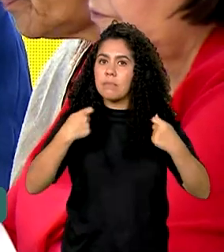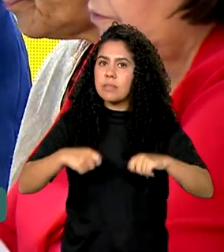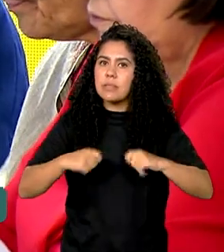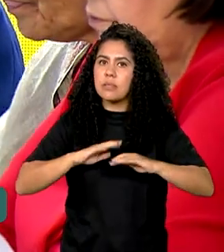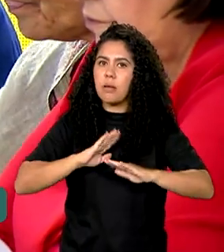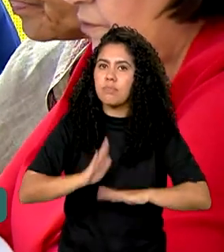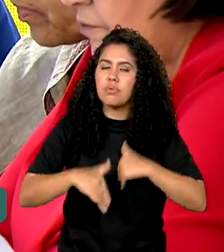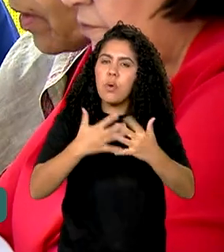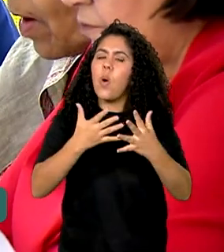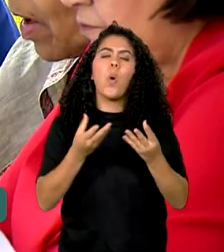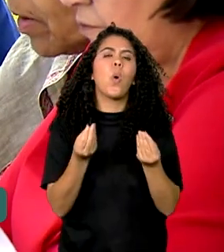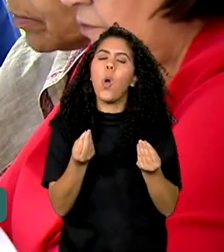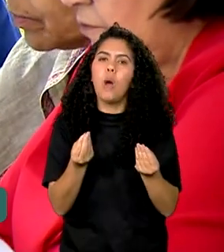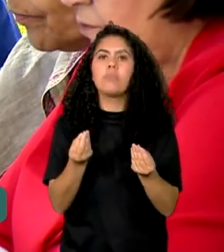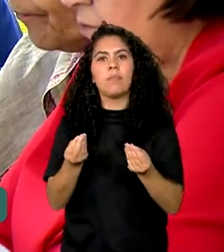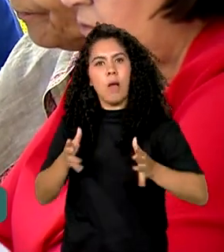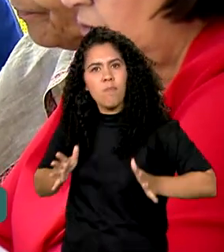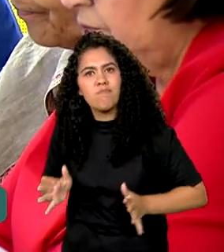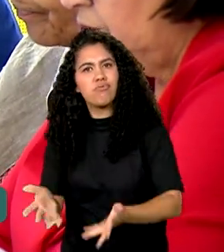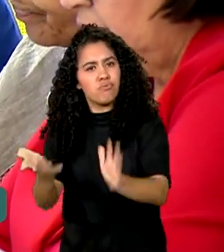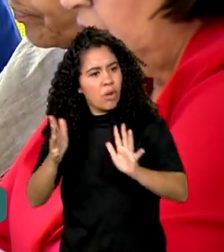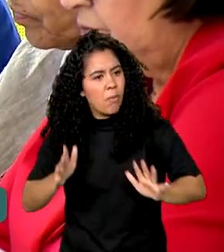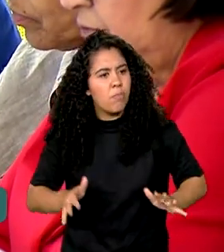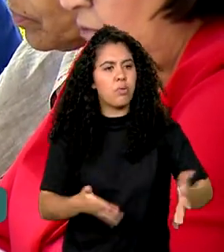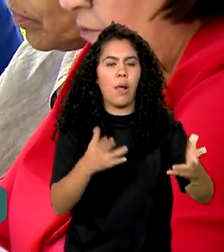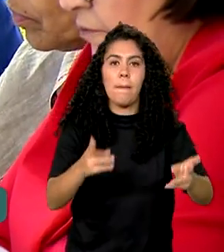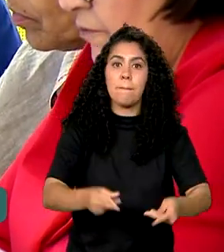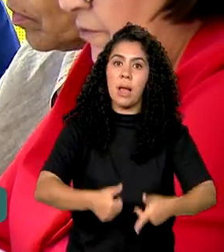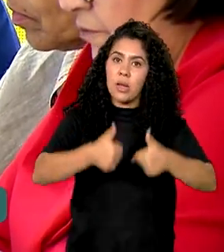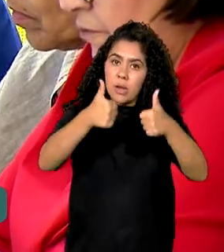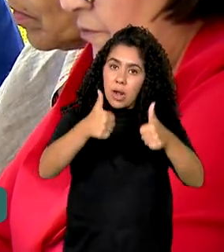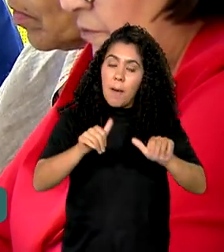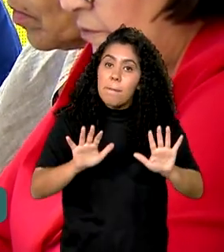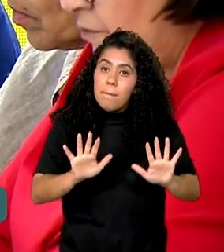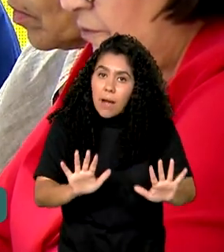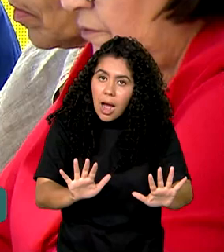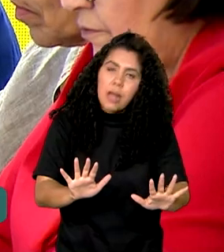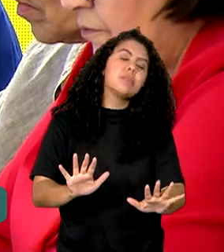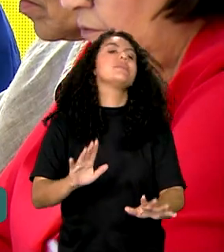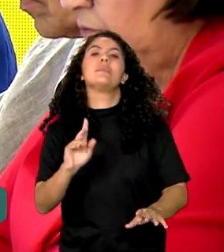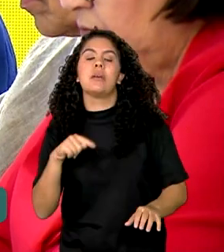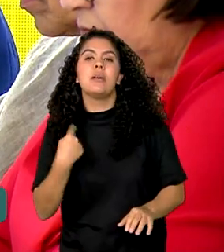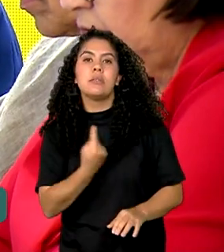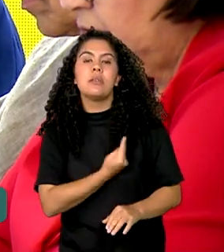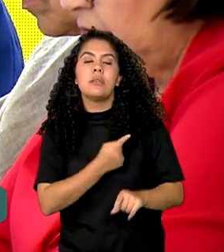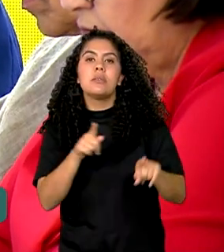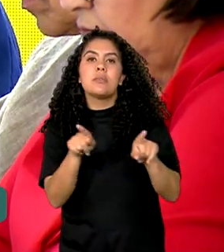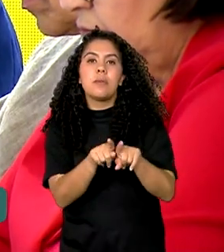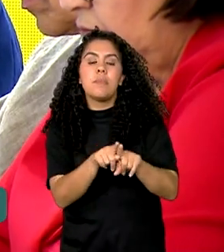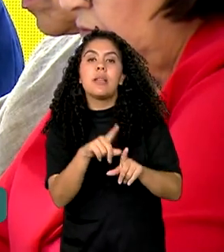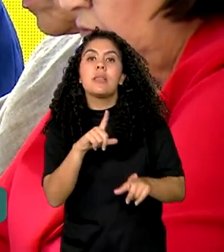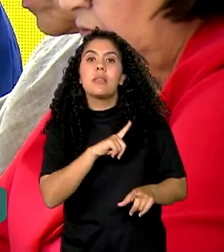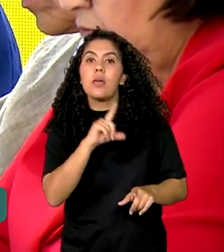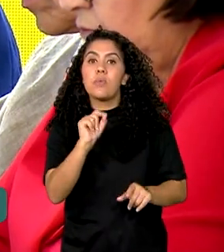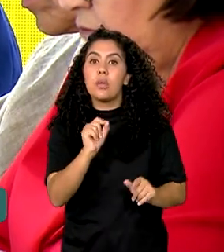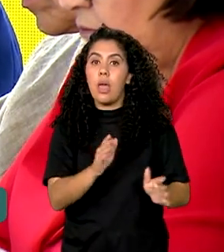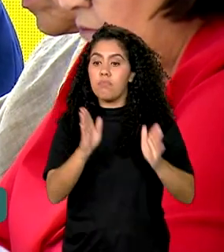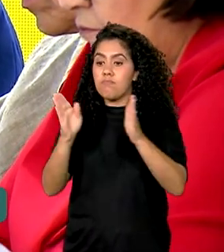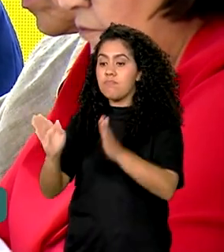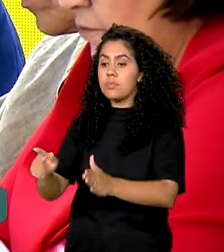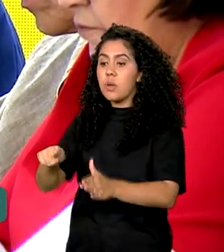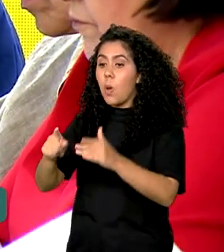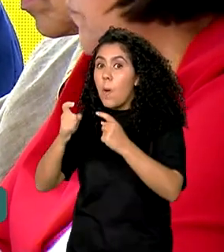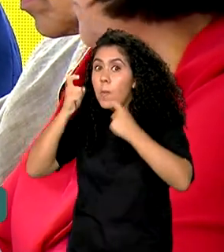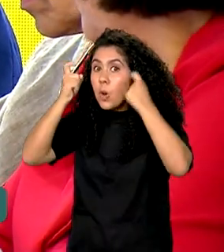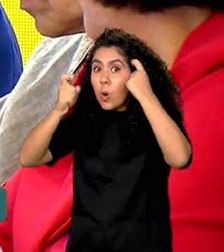sentido de fortalecer e melhorar. Mas também nós temos, do outro lado, uma preocupação